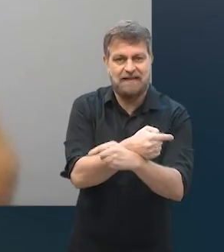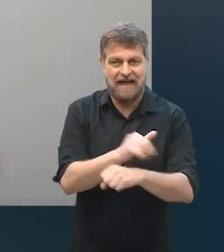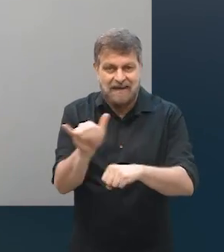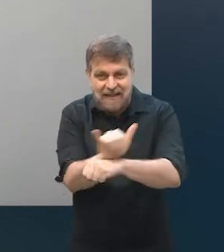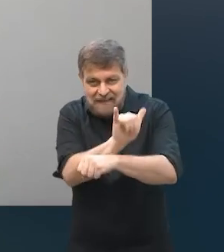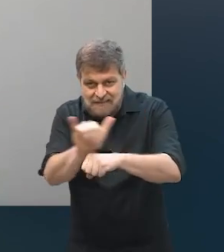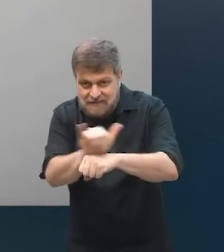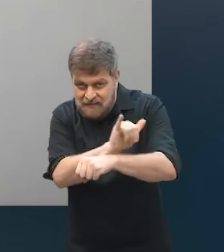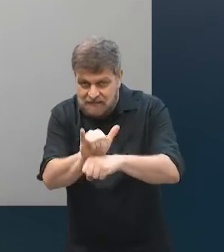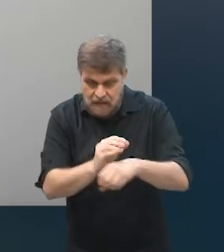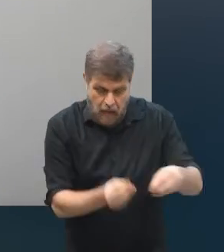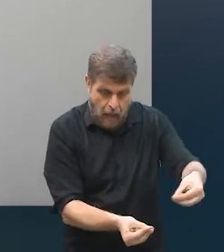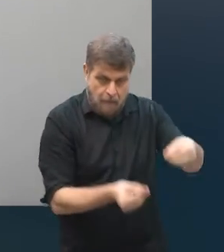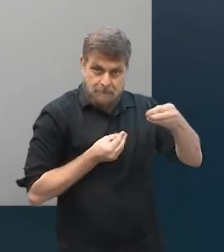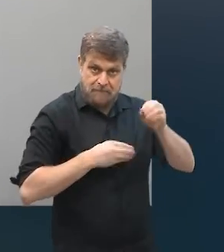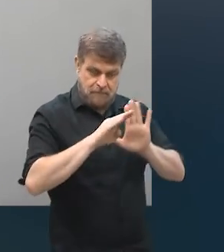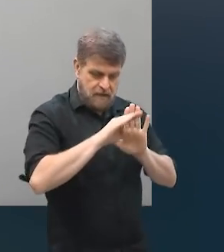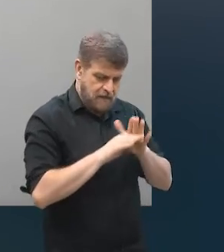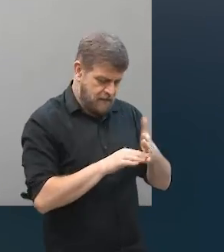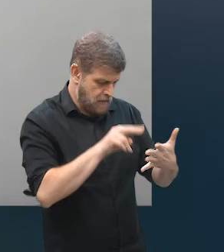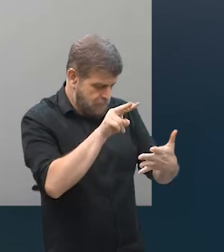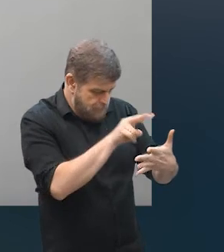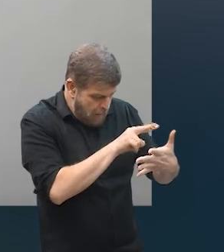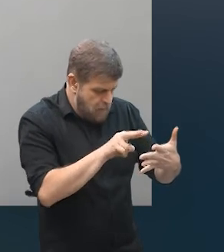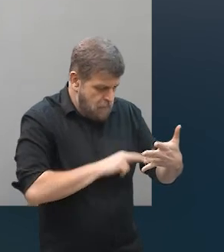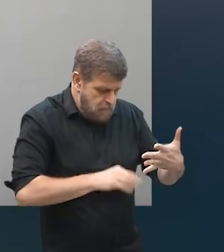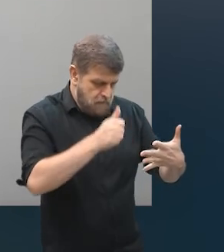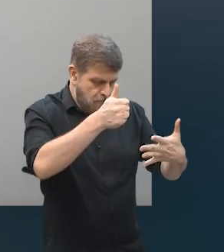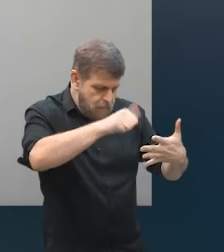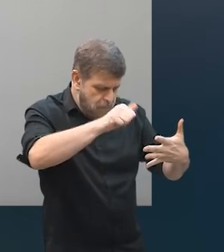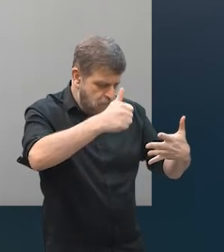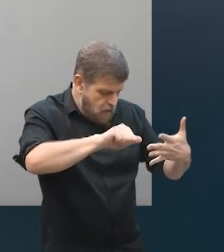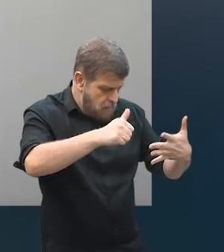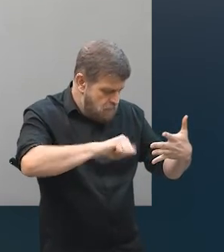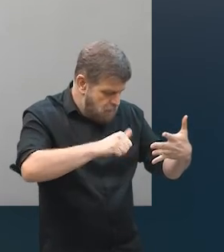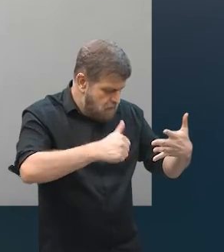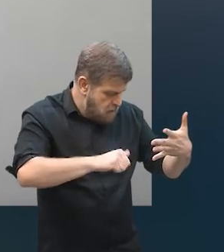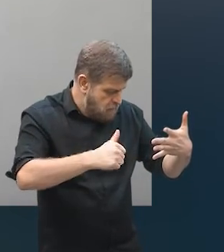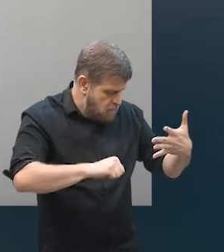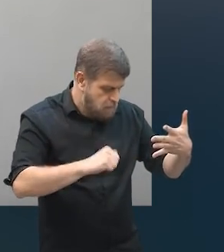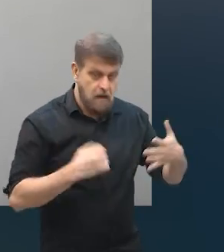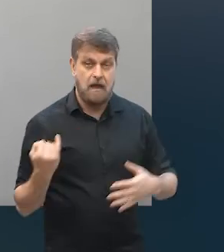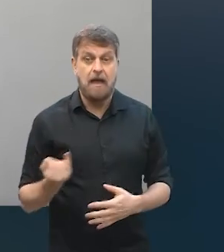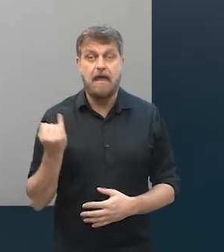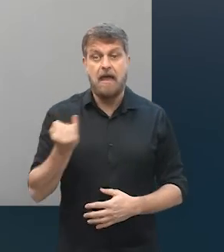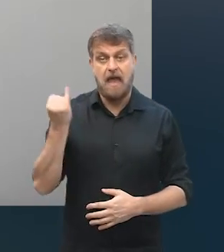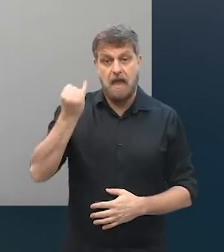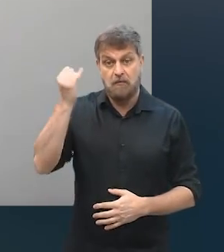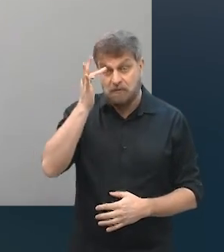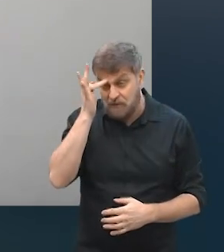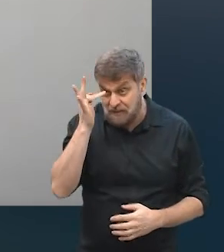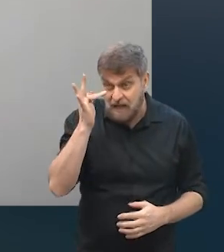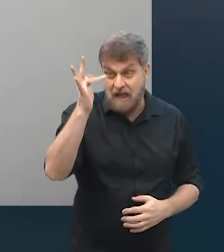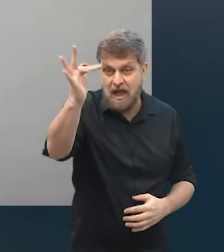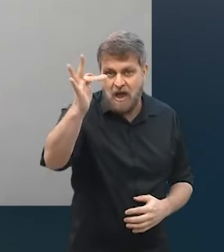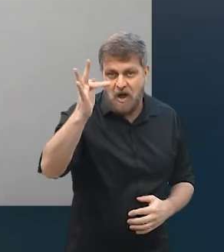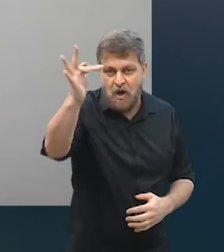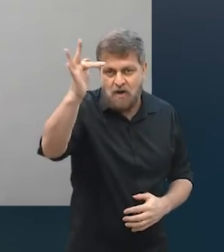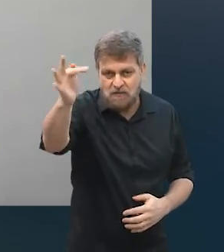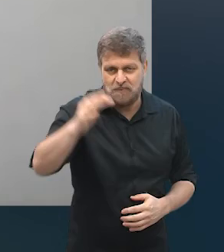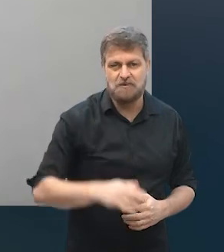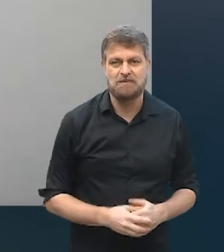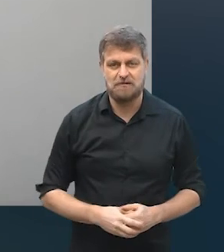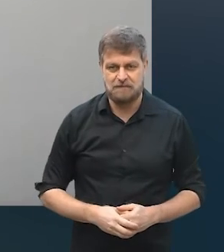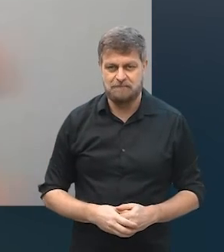estratégico, olhar para esse planejamento, refazer esse planejamento é muito importante para o futuro desse